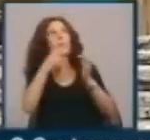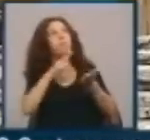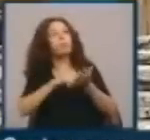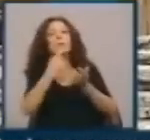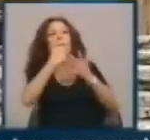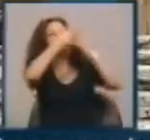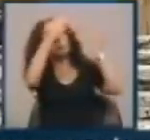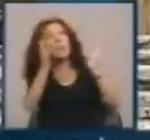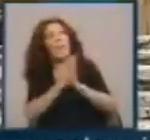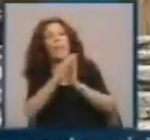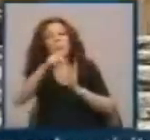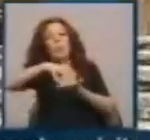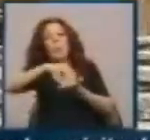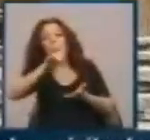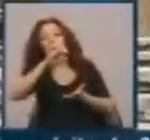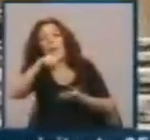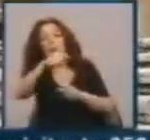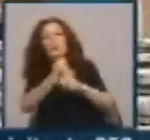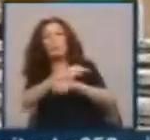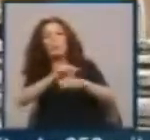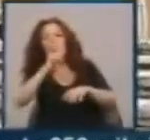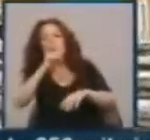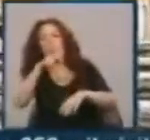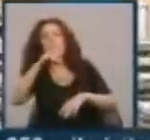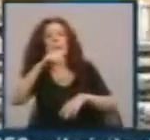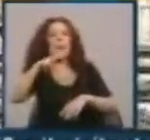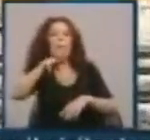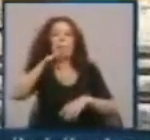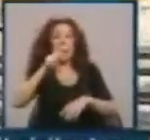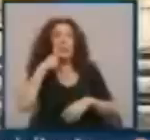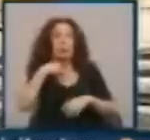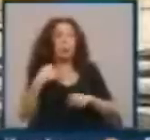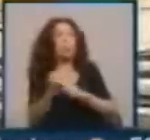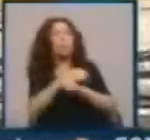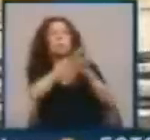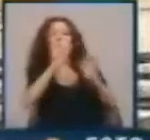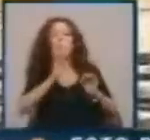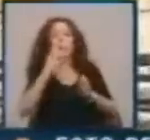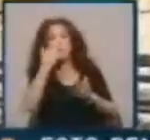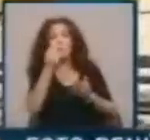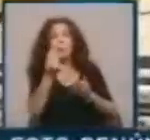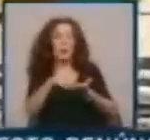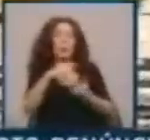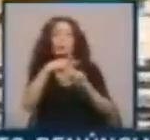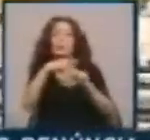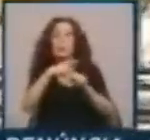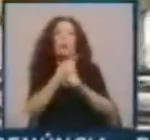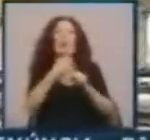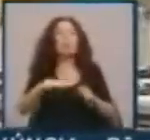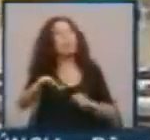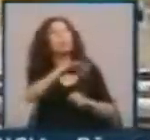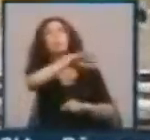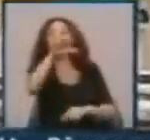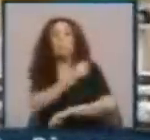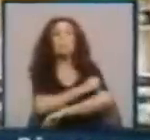fachada da igreja e do palácio inacabado de Pina Manico. Adiantou que qualquer intervenção terá de ter o seu parecer positivo, uma vez que se trata de